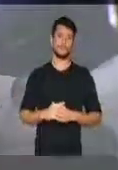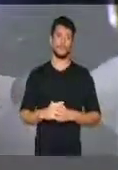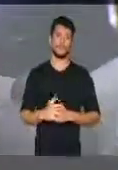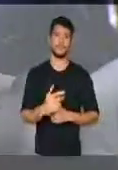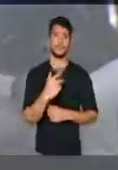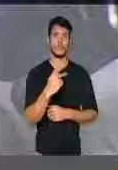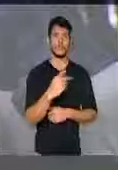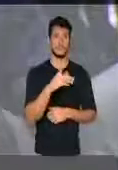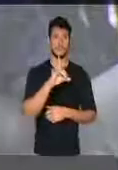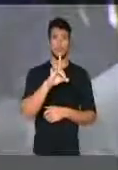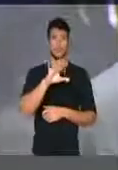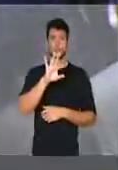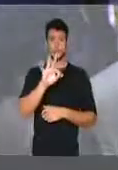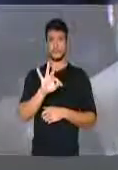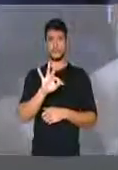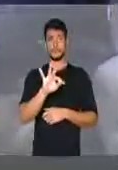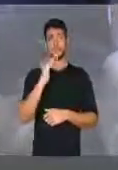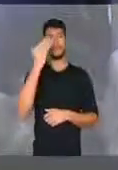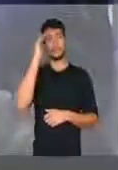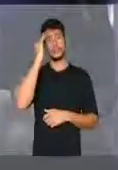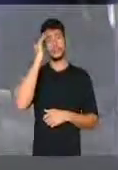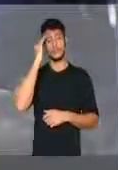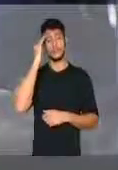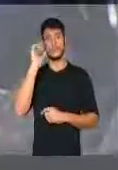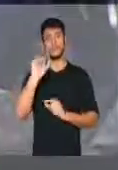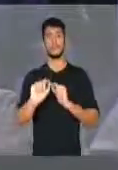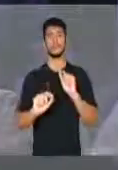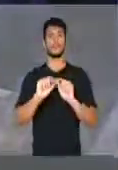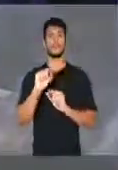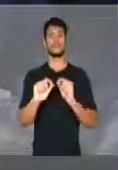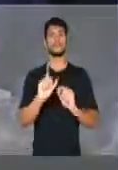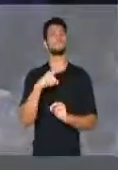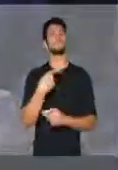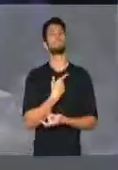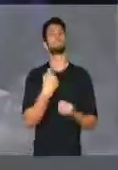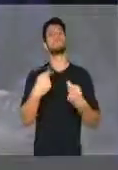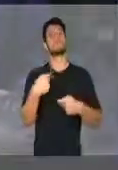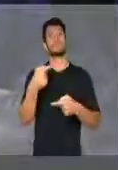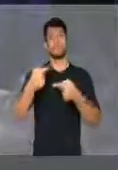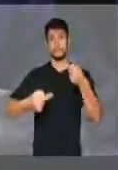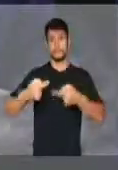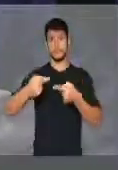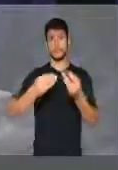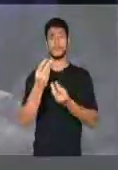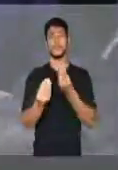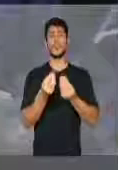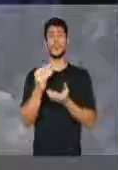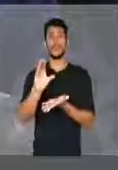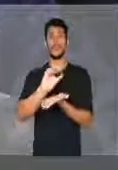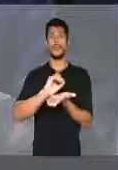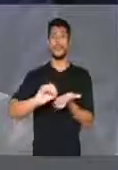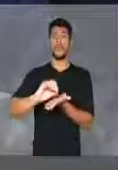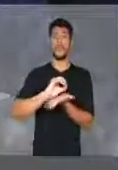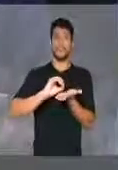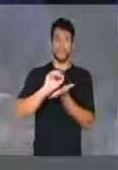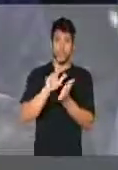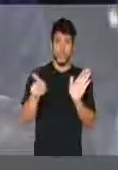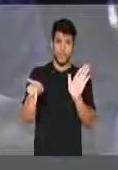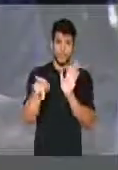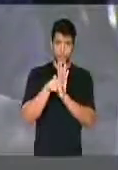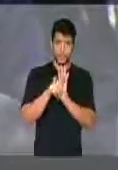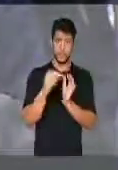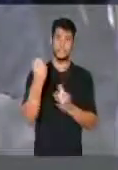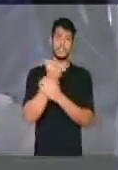entende que, efetivamente, temos que discutir o financiamento da segurança pública, não há